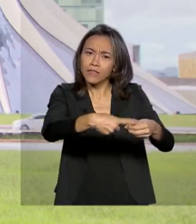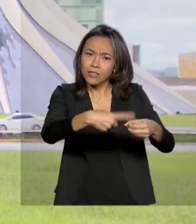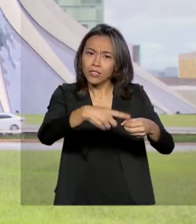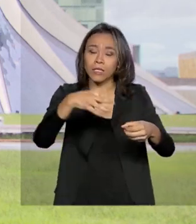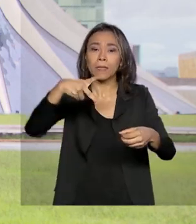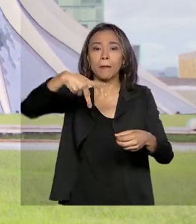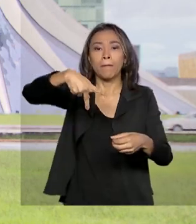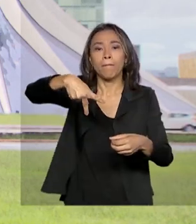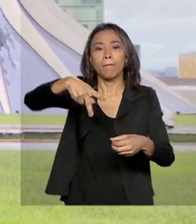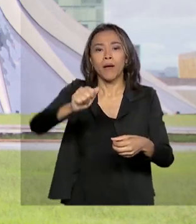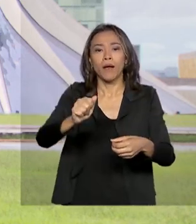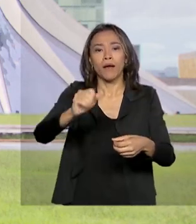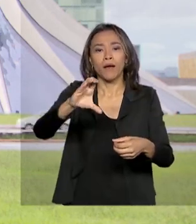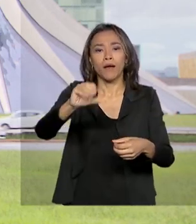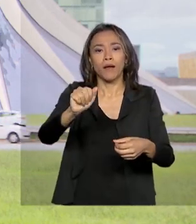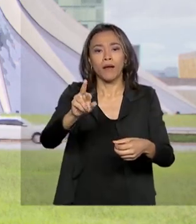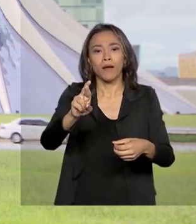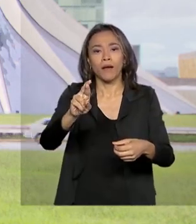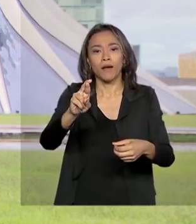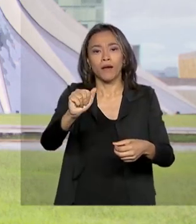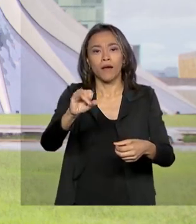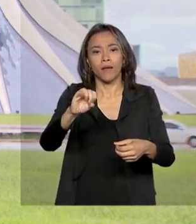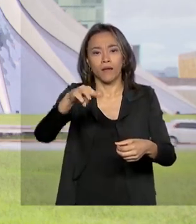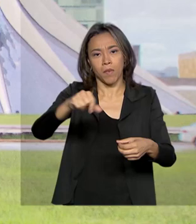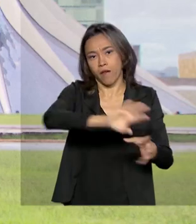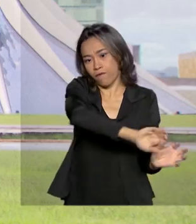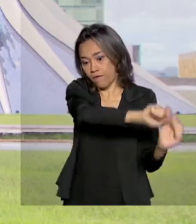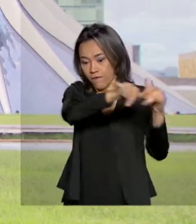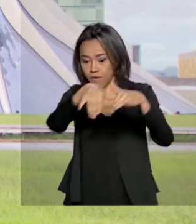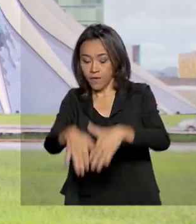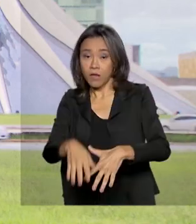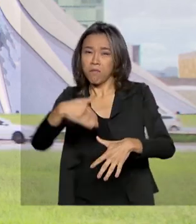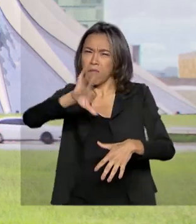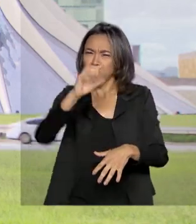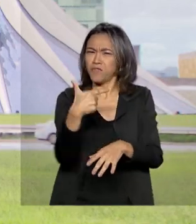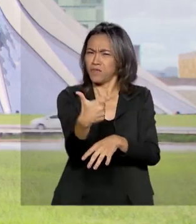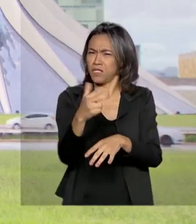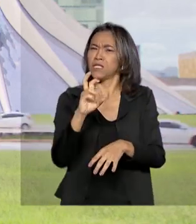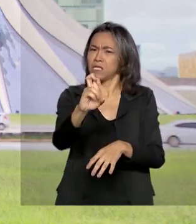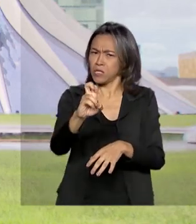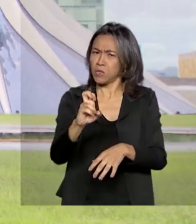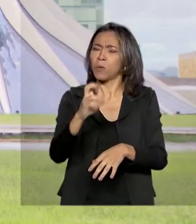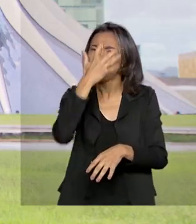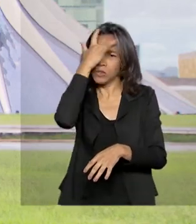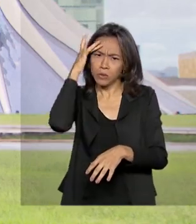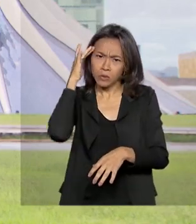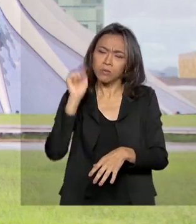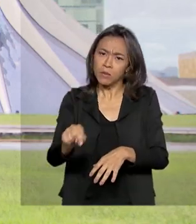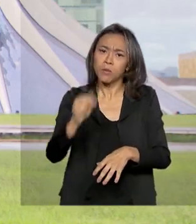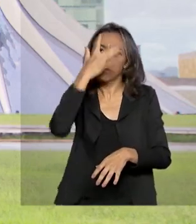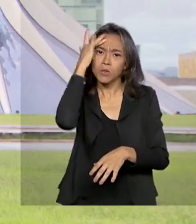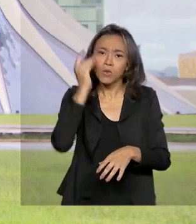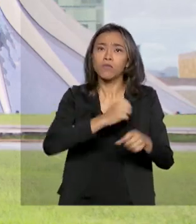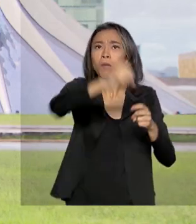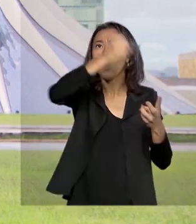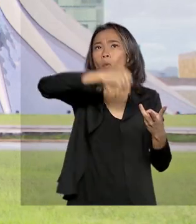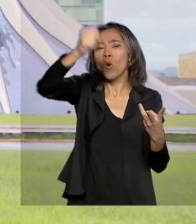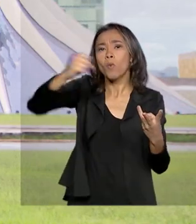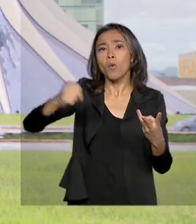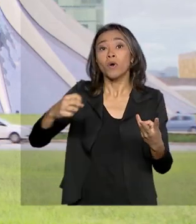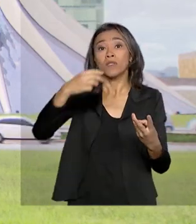Desde 2018, mais de 25 mil pessoas foram interiorizadas para 356